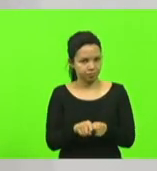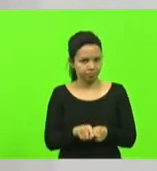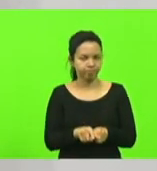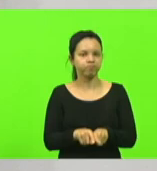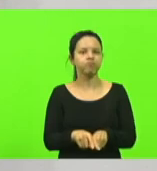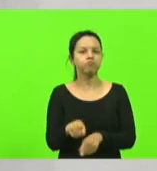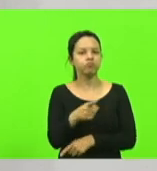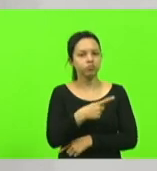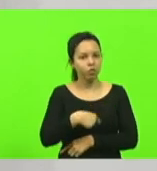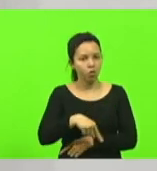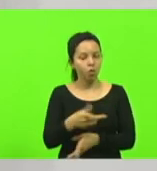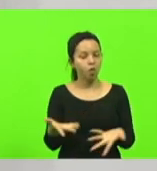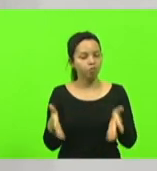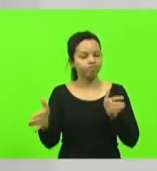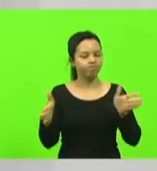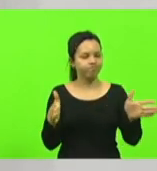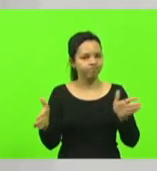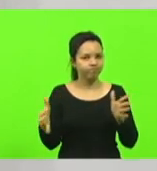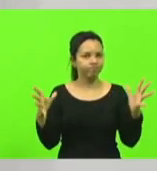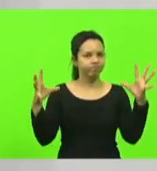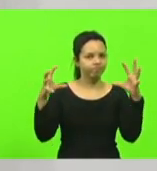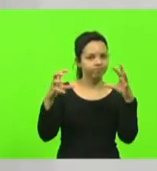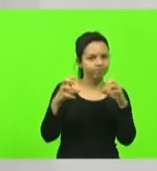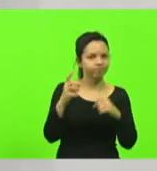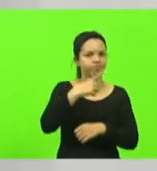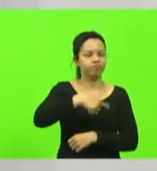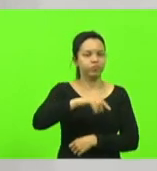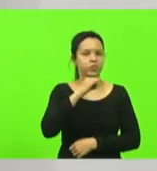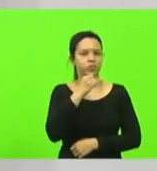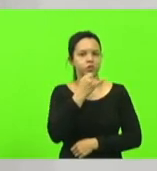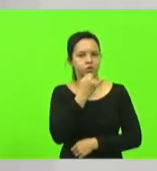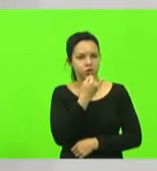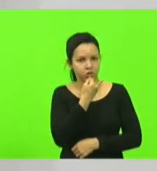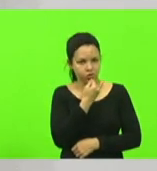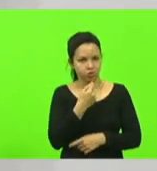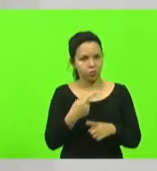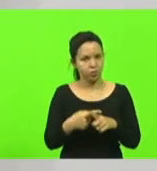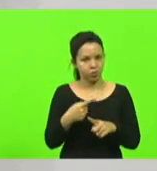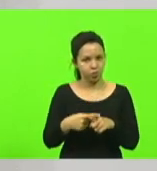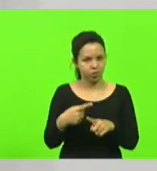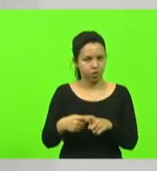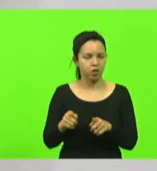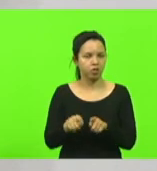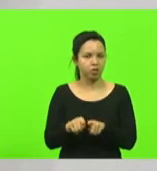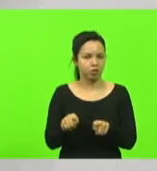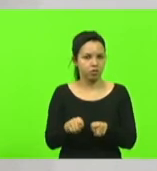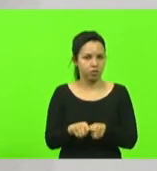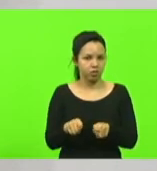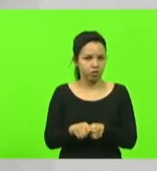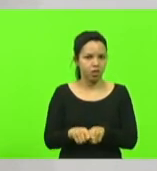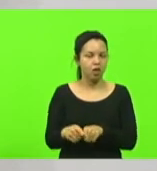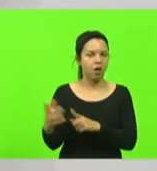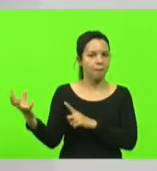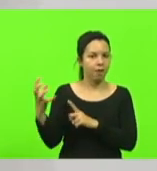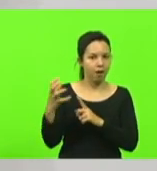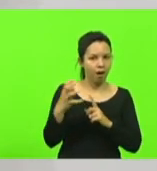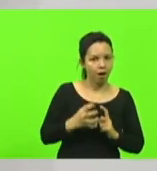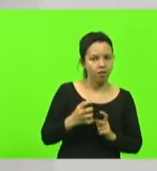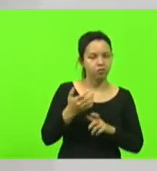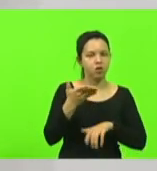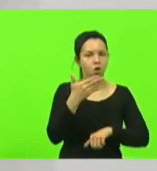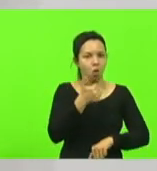tristes e descrentes pois vivemos sob ameaças golpistas projetadas por extremistas